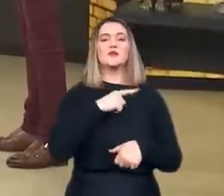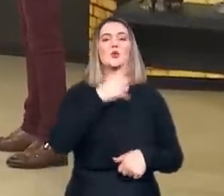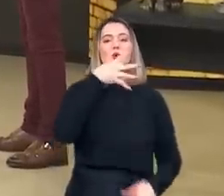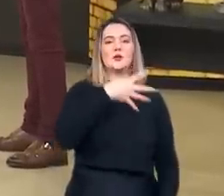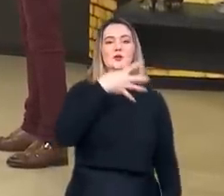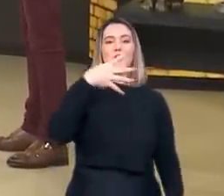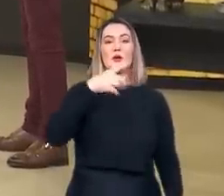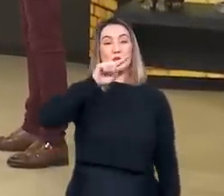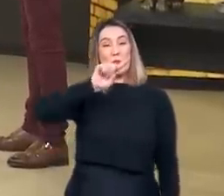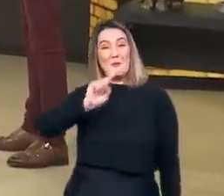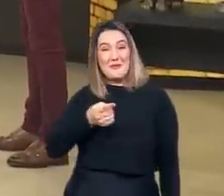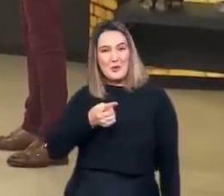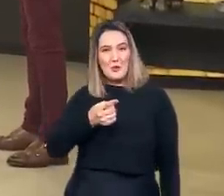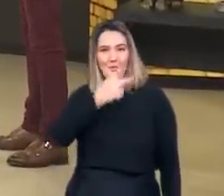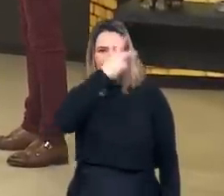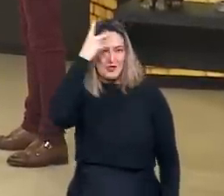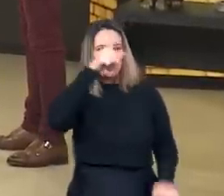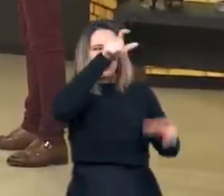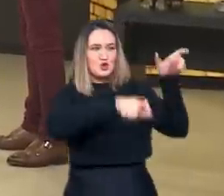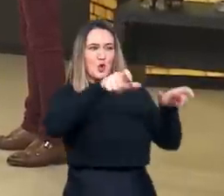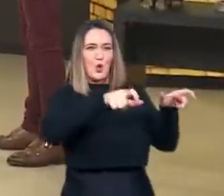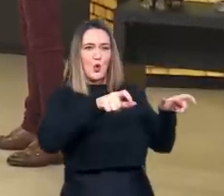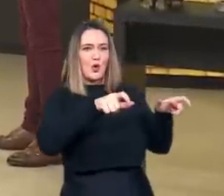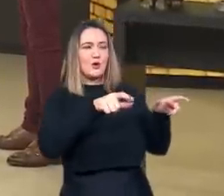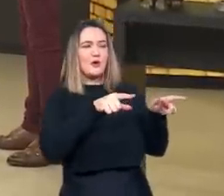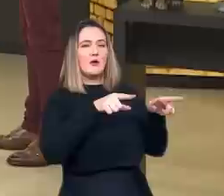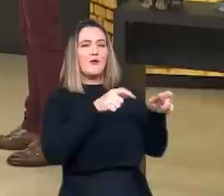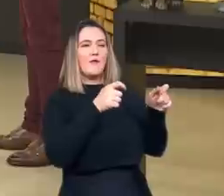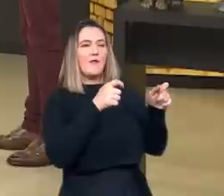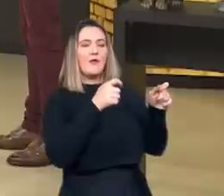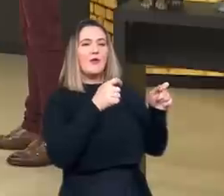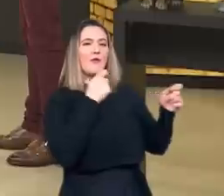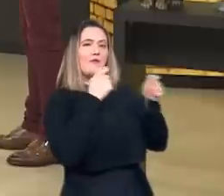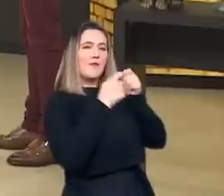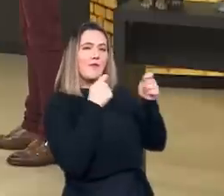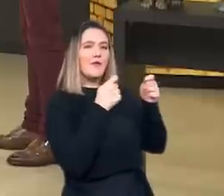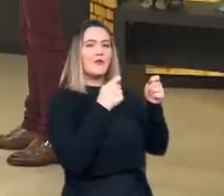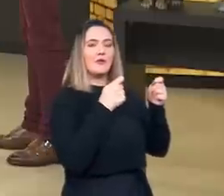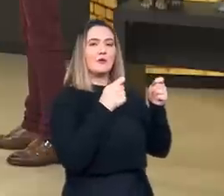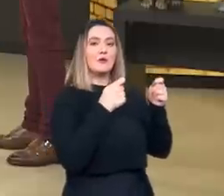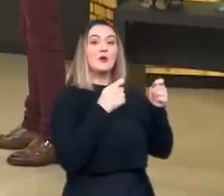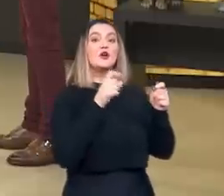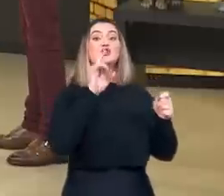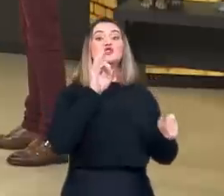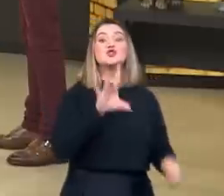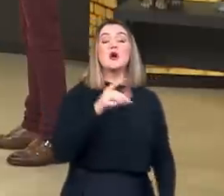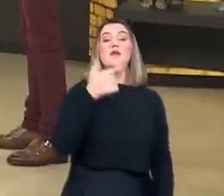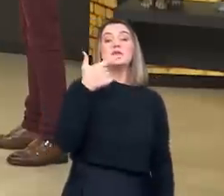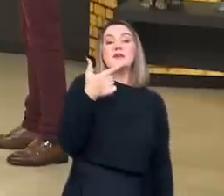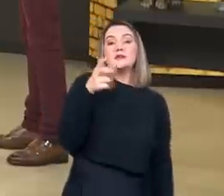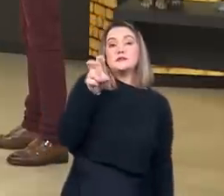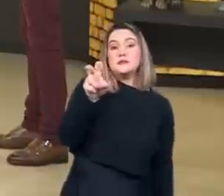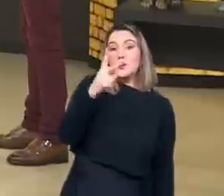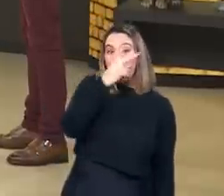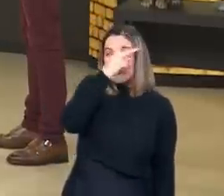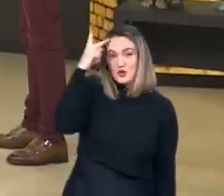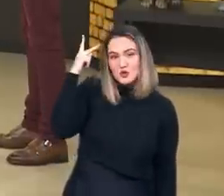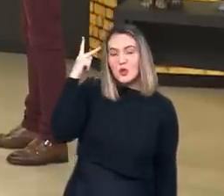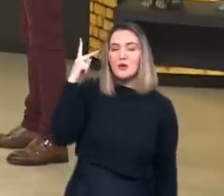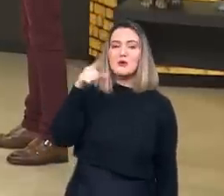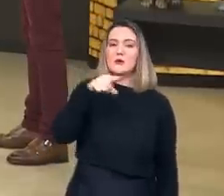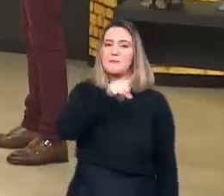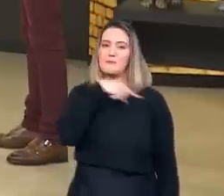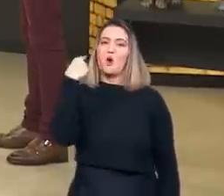casos de ações de Inquisição e apenas 25 pessoas foram